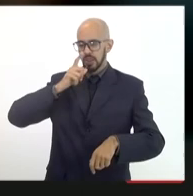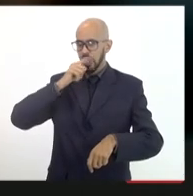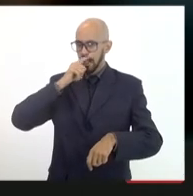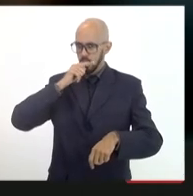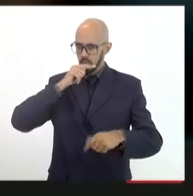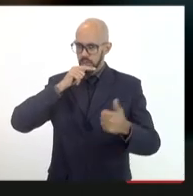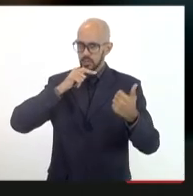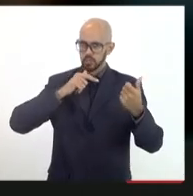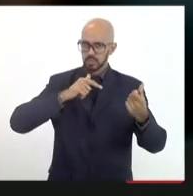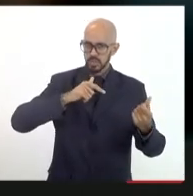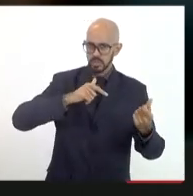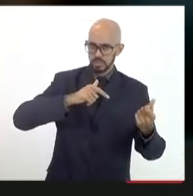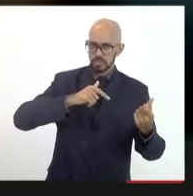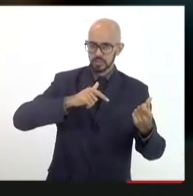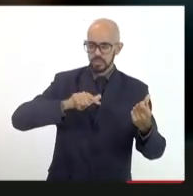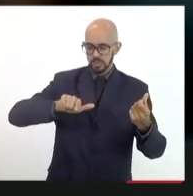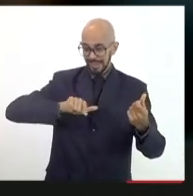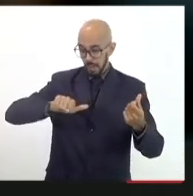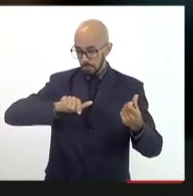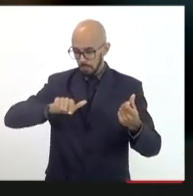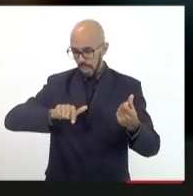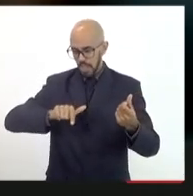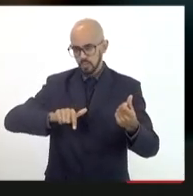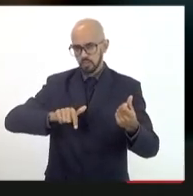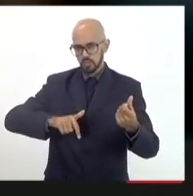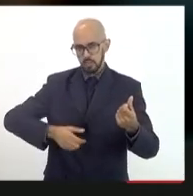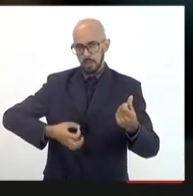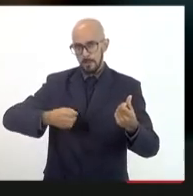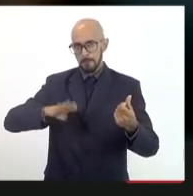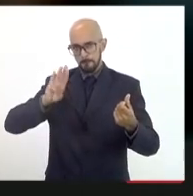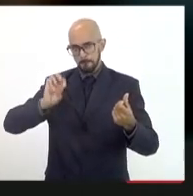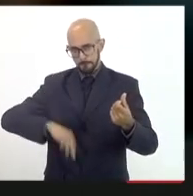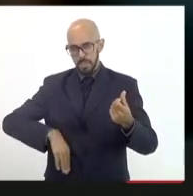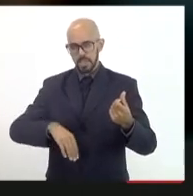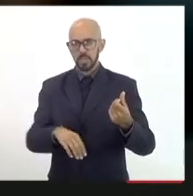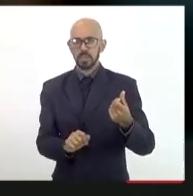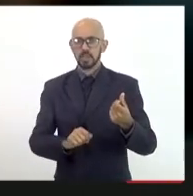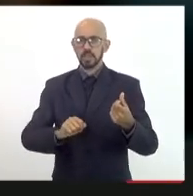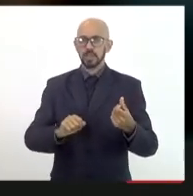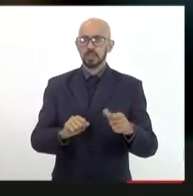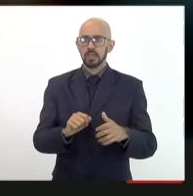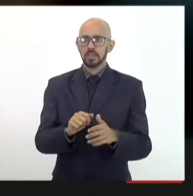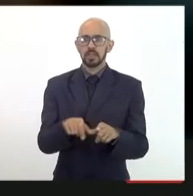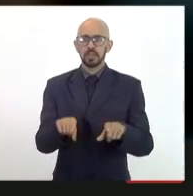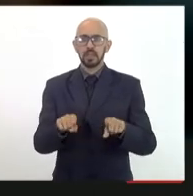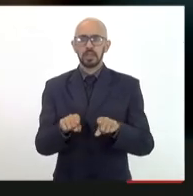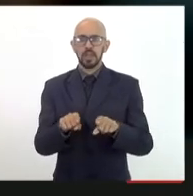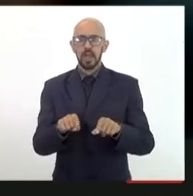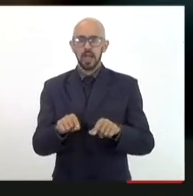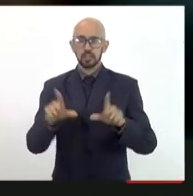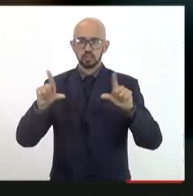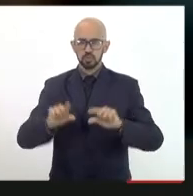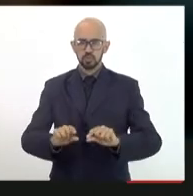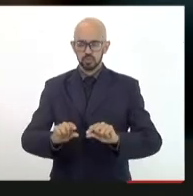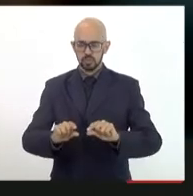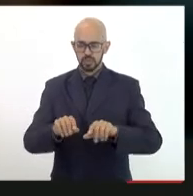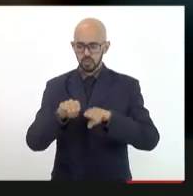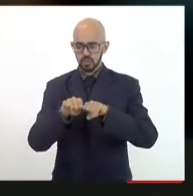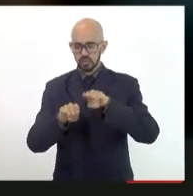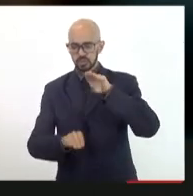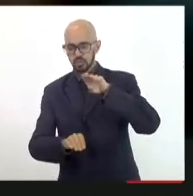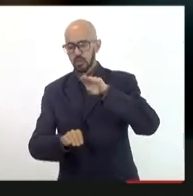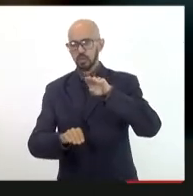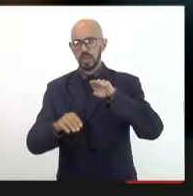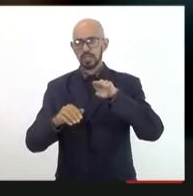identificamos trabalho decente e crescimento econômico que o objetivo oito a redução de desigualdades objetivo dez